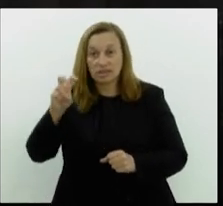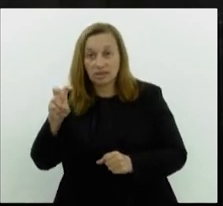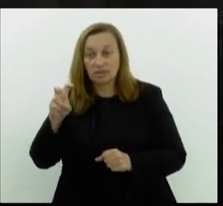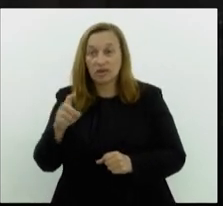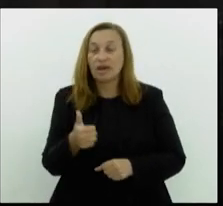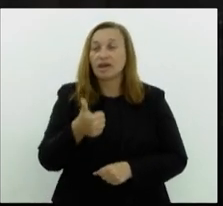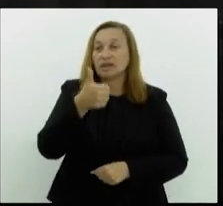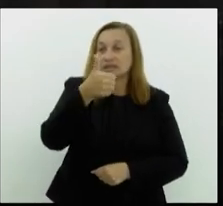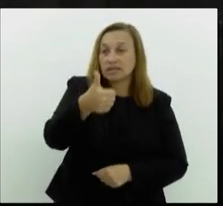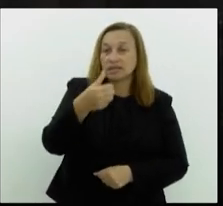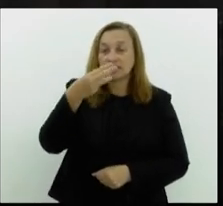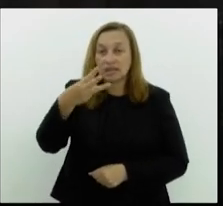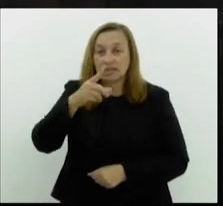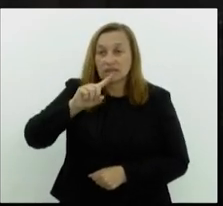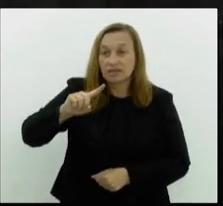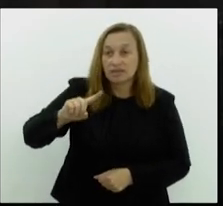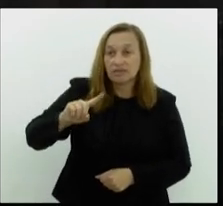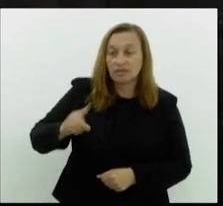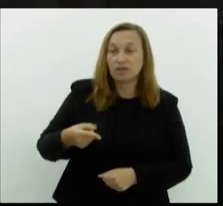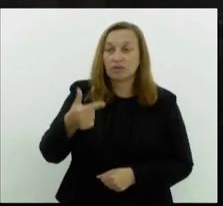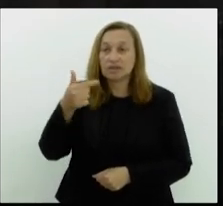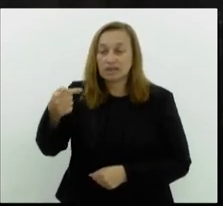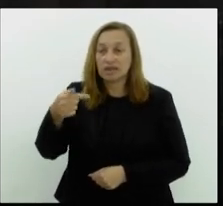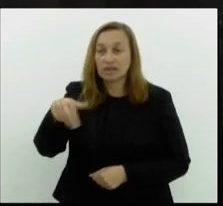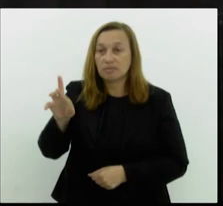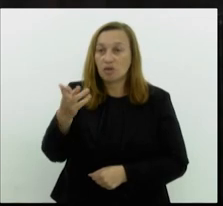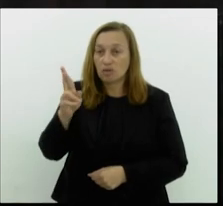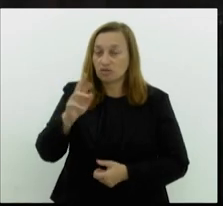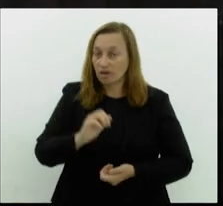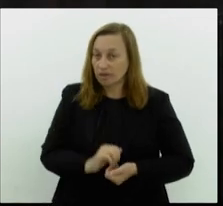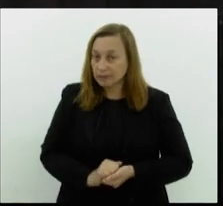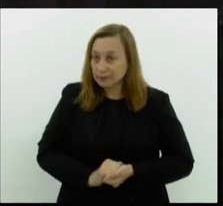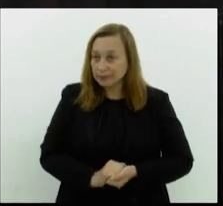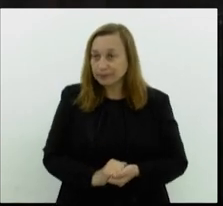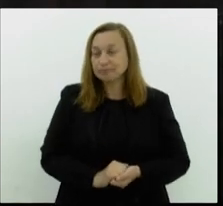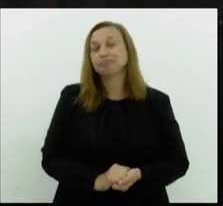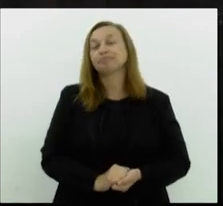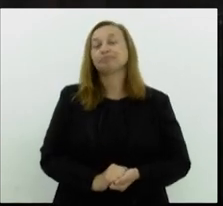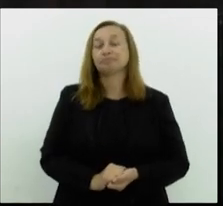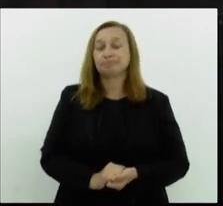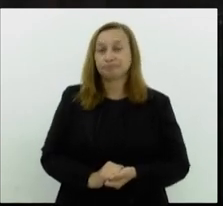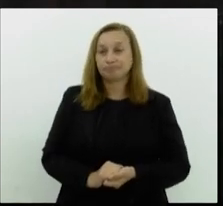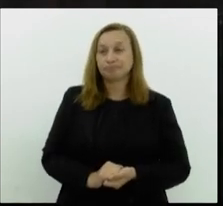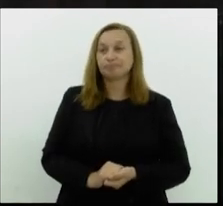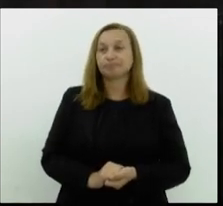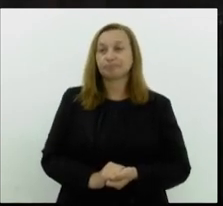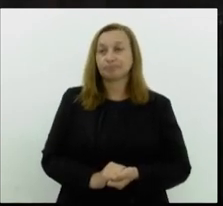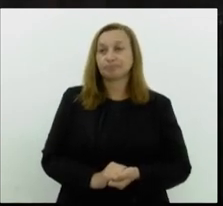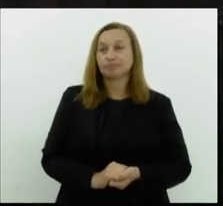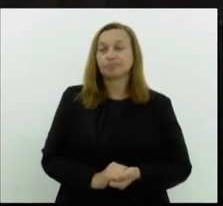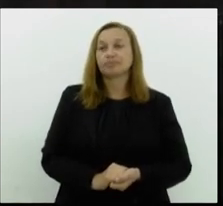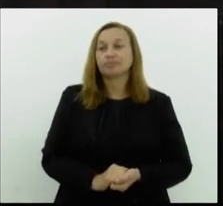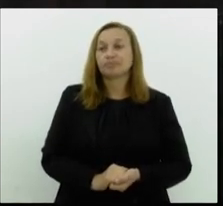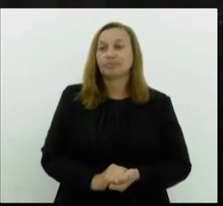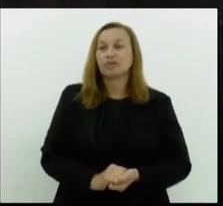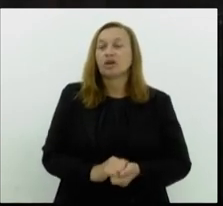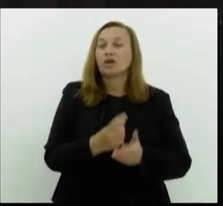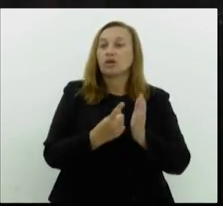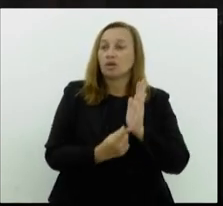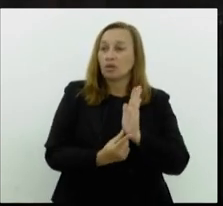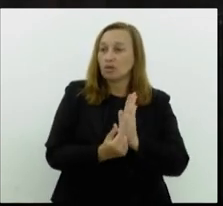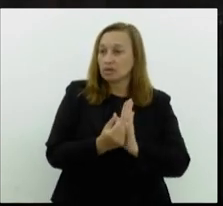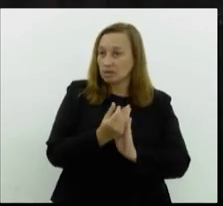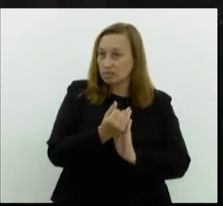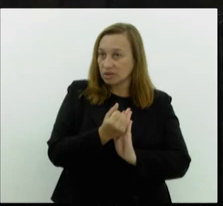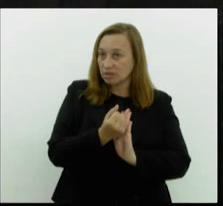,7 bilhões de reais e um orçamento